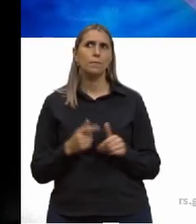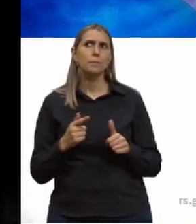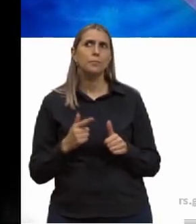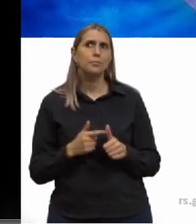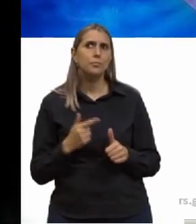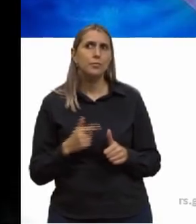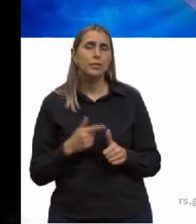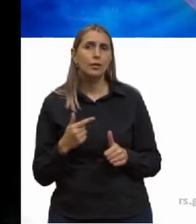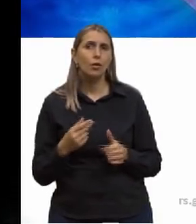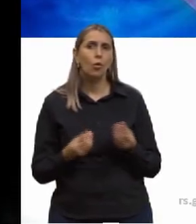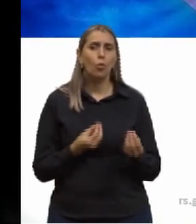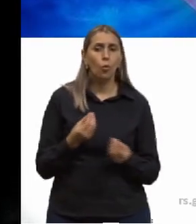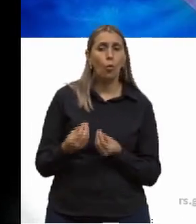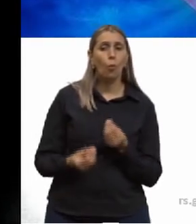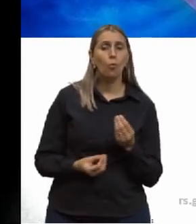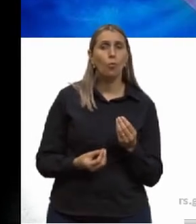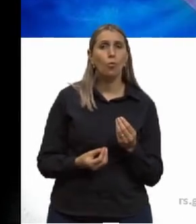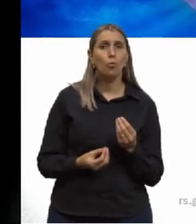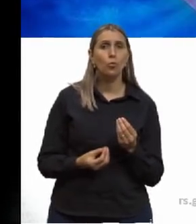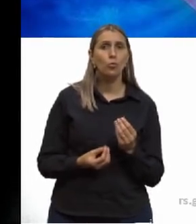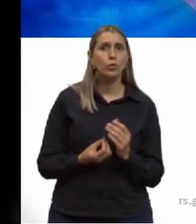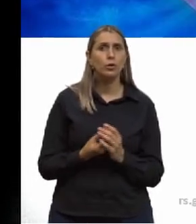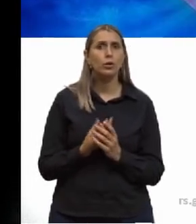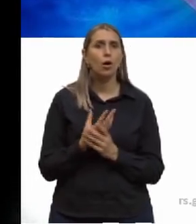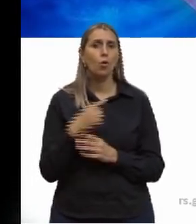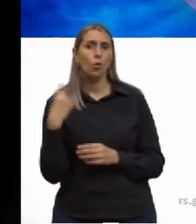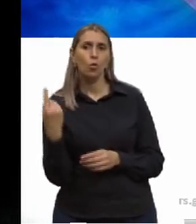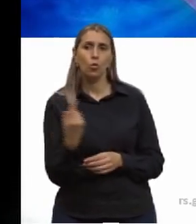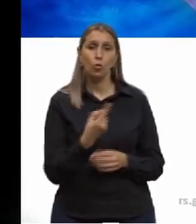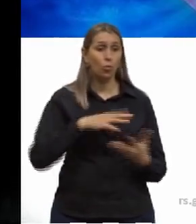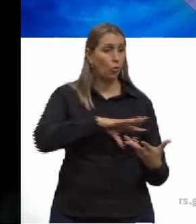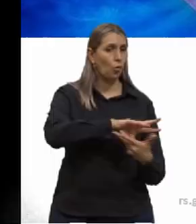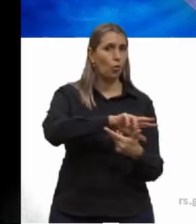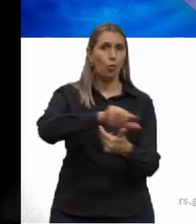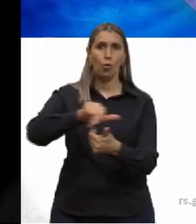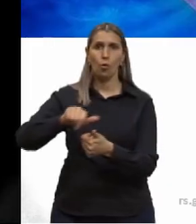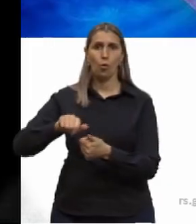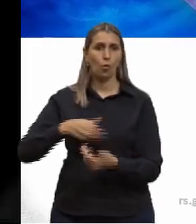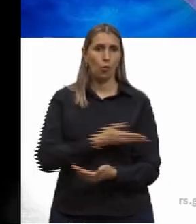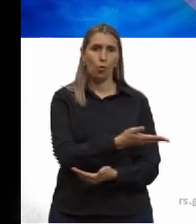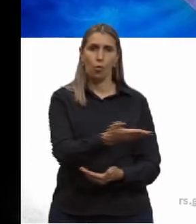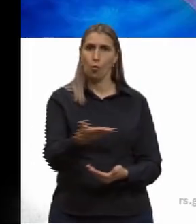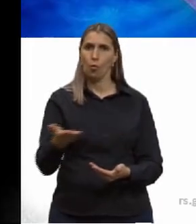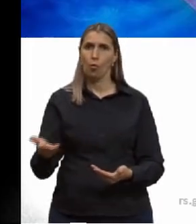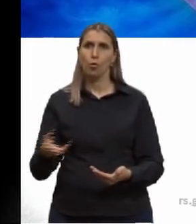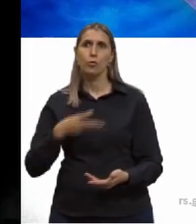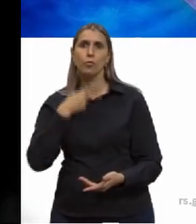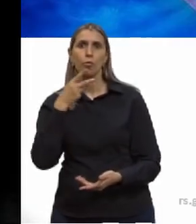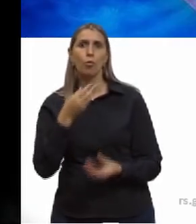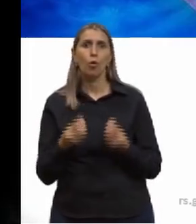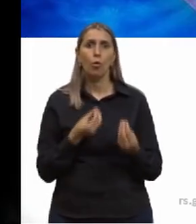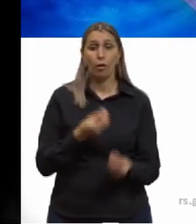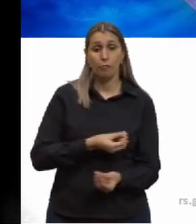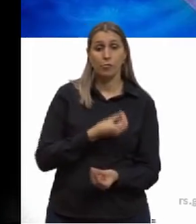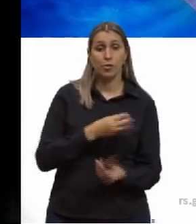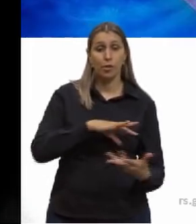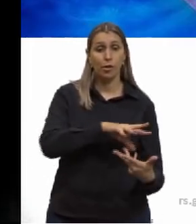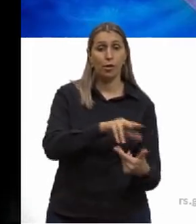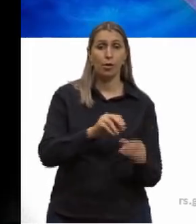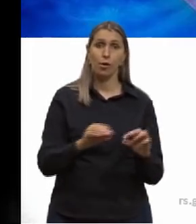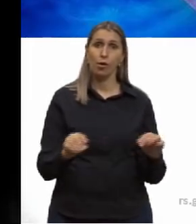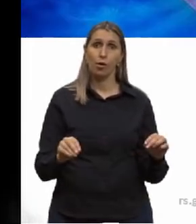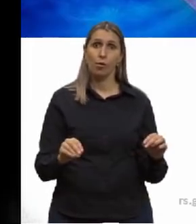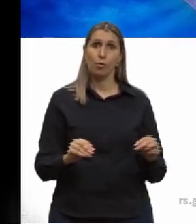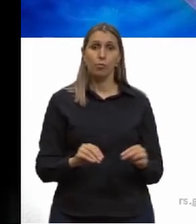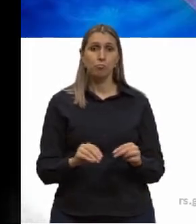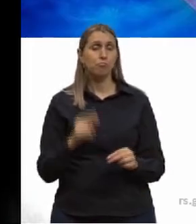Primeiramente, como que surgiu o nosso universo, né? Se a gente vai querer falar de como surgiu a vida na Terra, a gente tem que ir